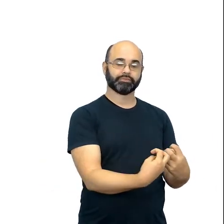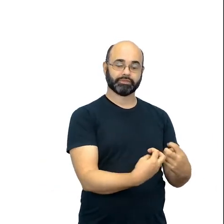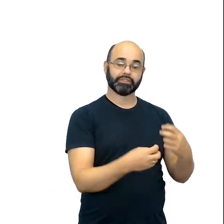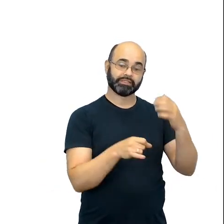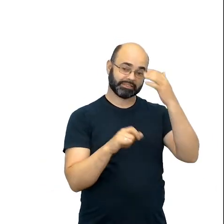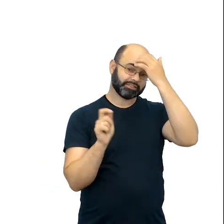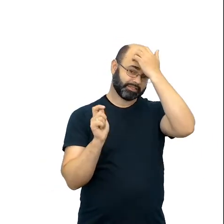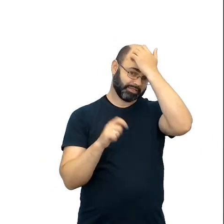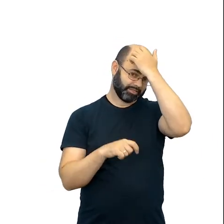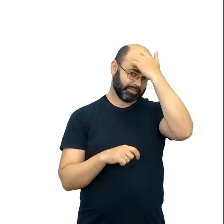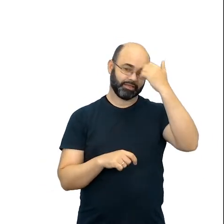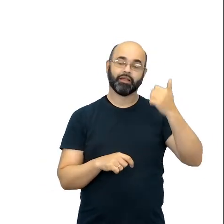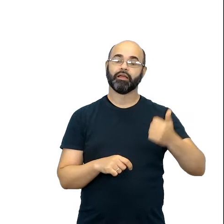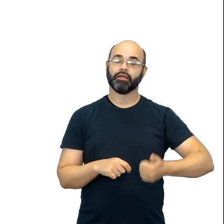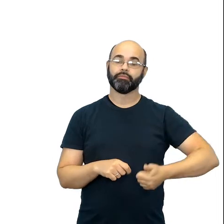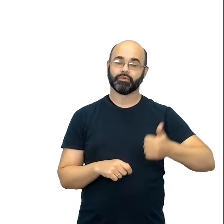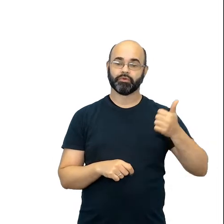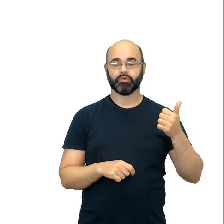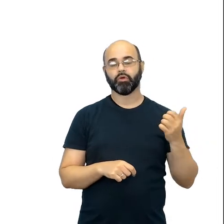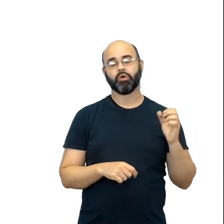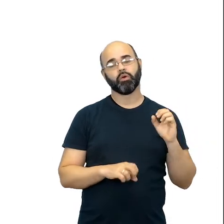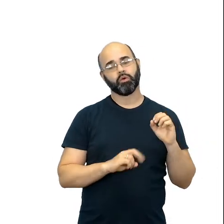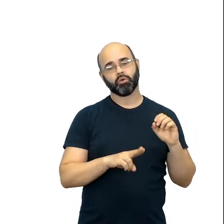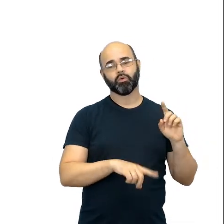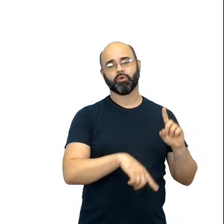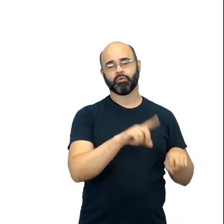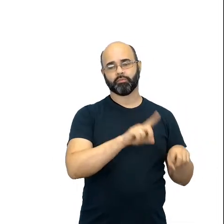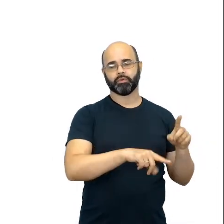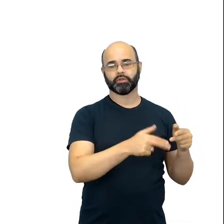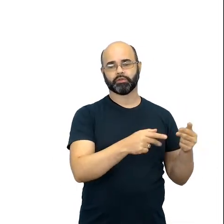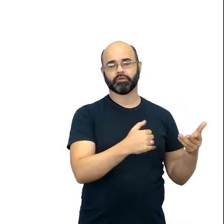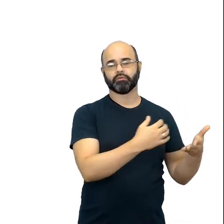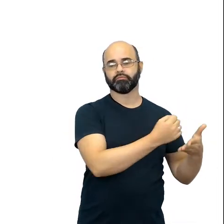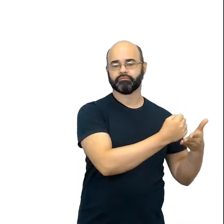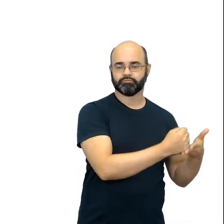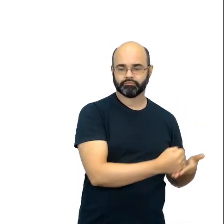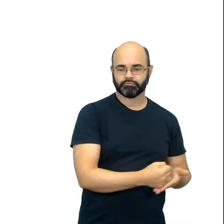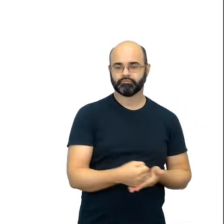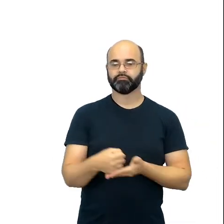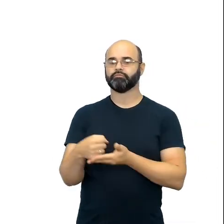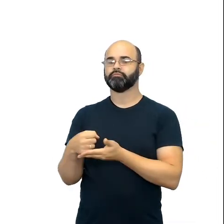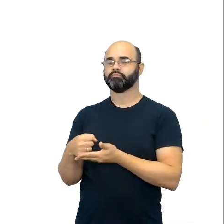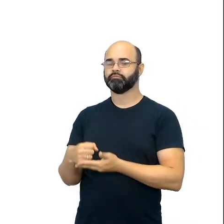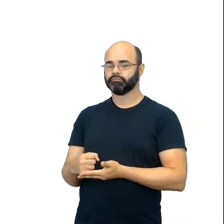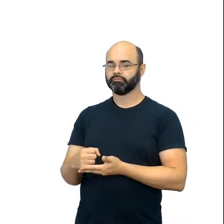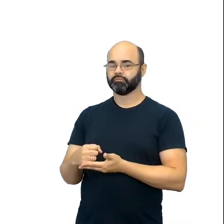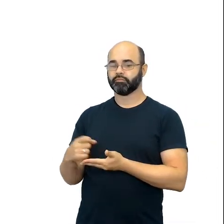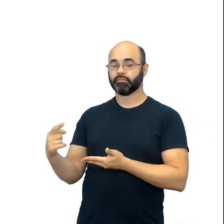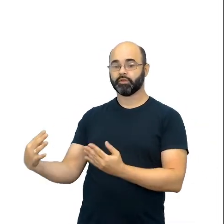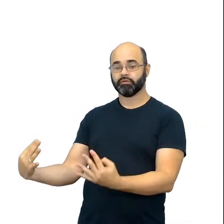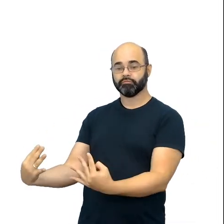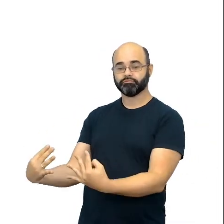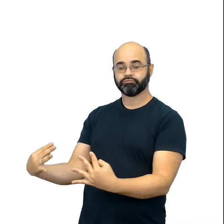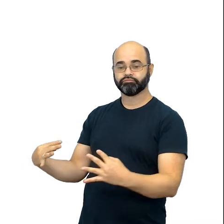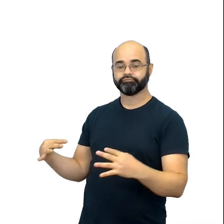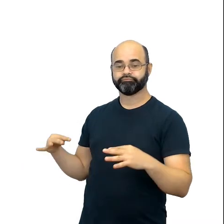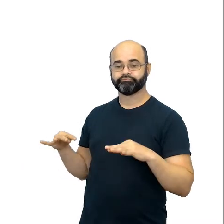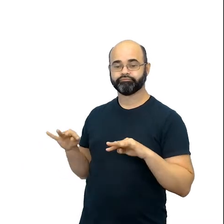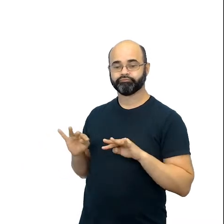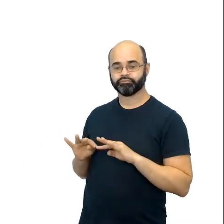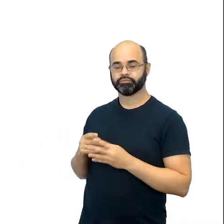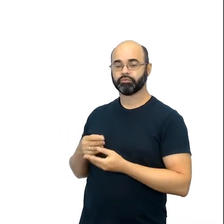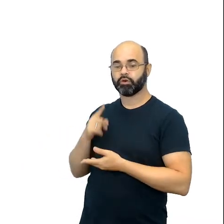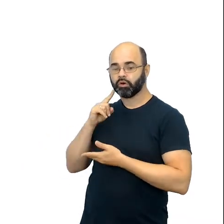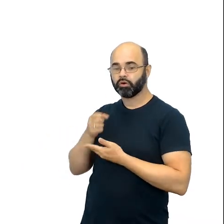algum motivo. Ou levar materiais para eles, de maneira que eles desenvolvam a ideia do mão na